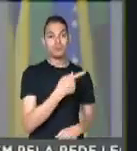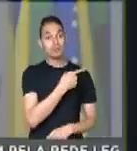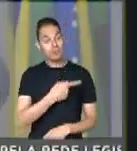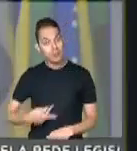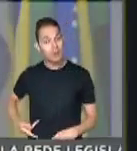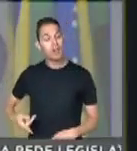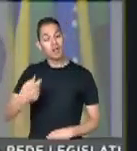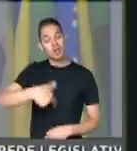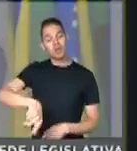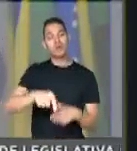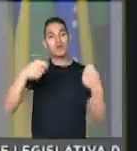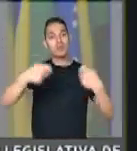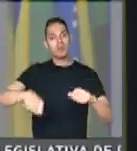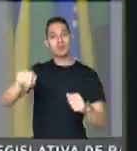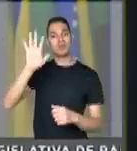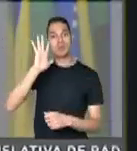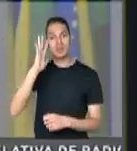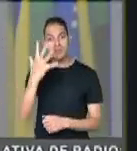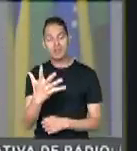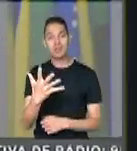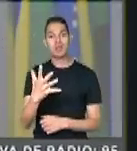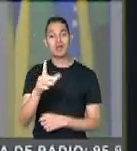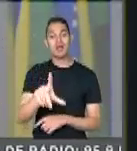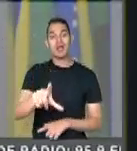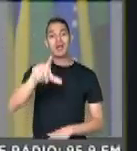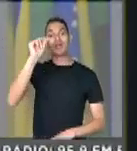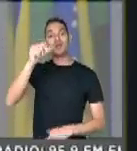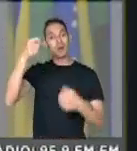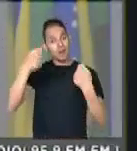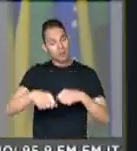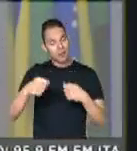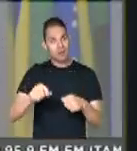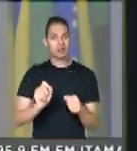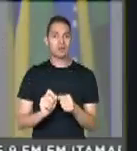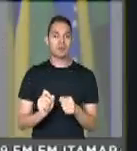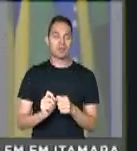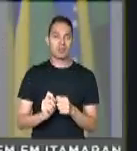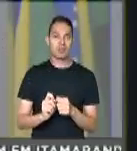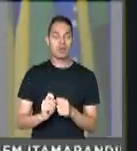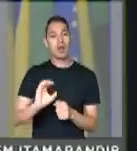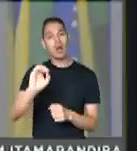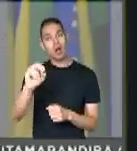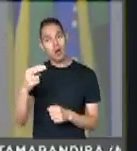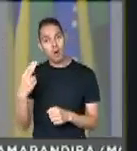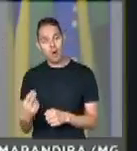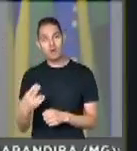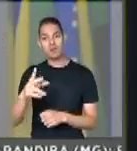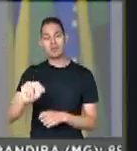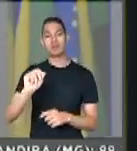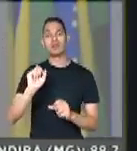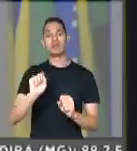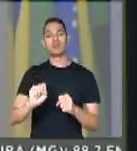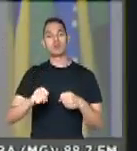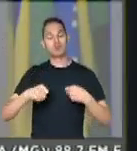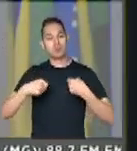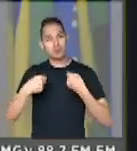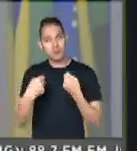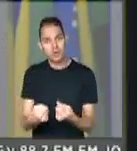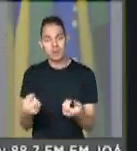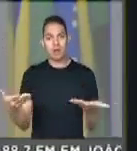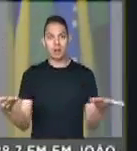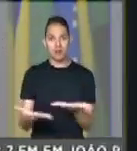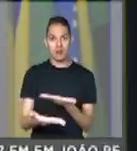temos que decidir. A escolha precisa ser feita ou fazemos um sacrifício agora